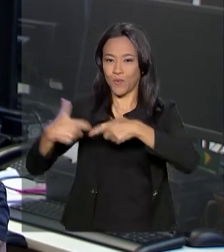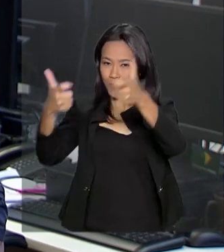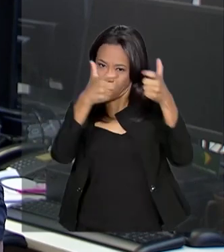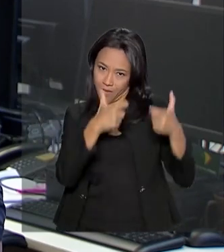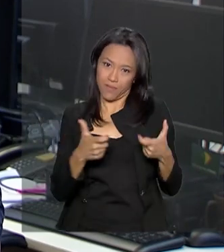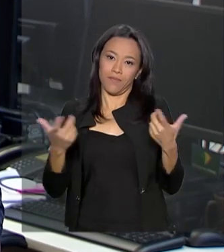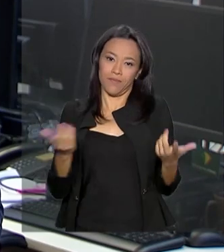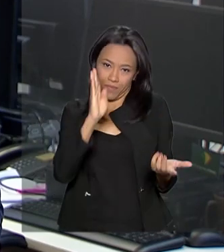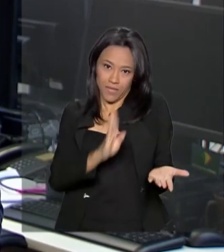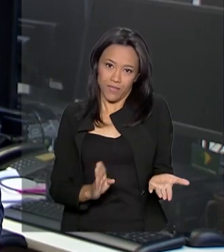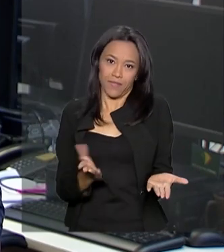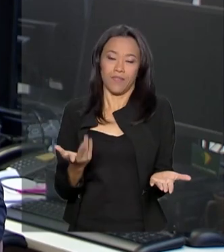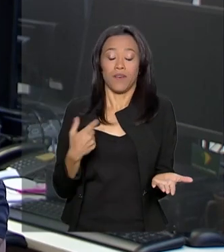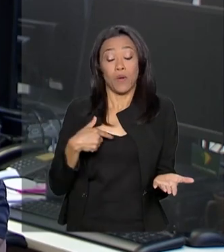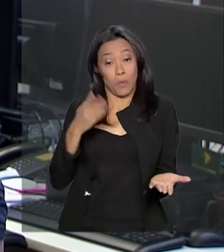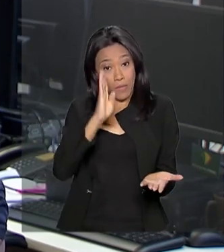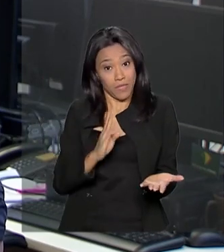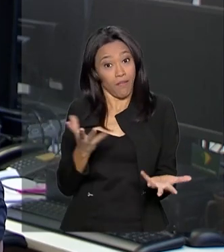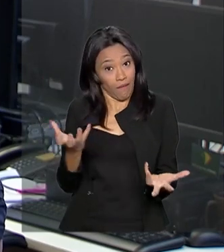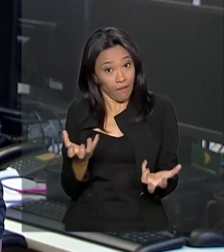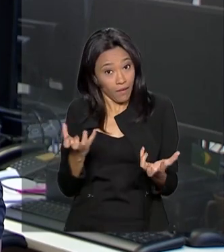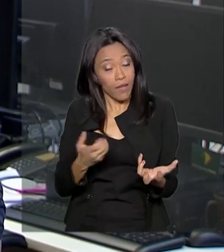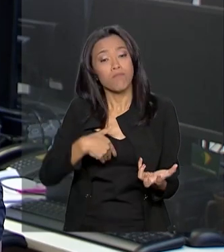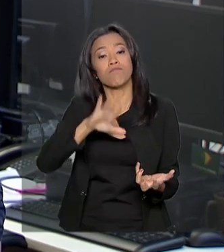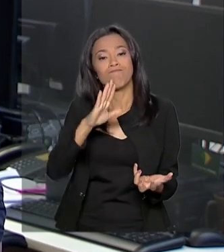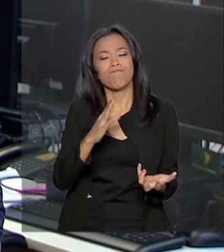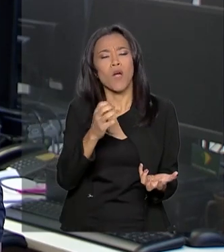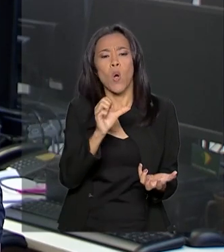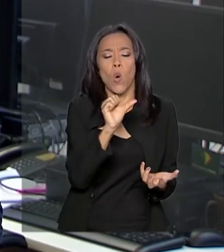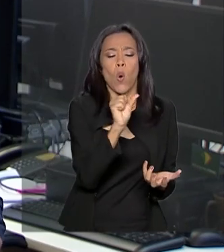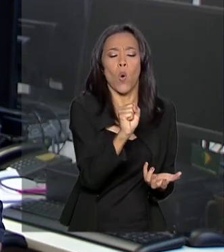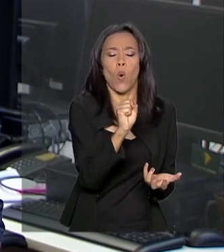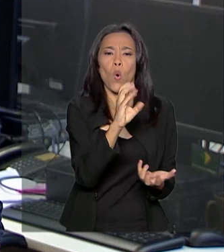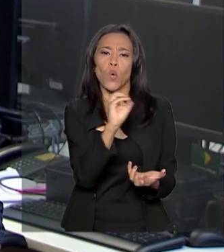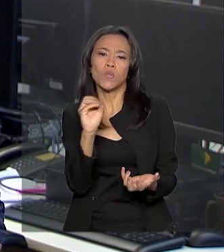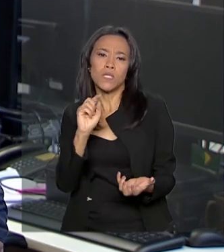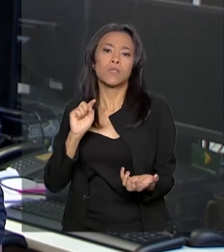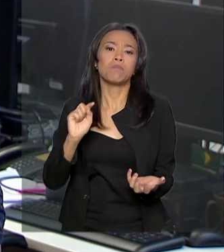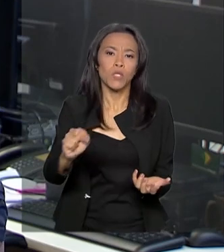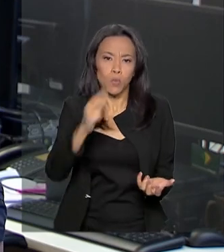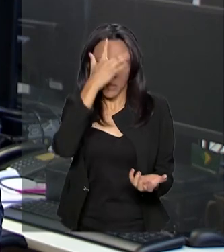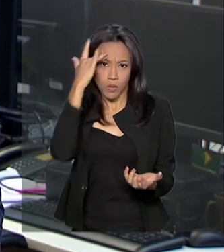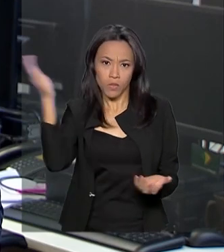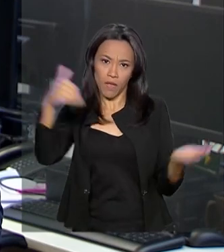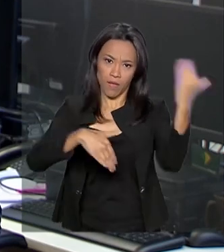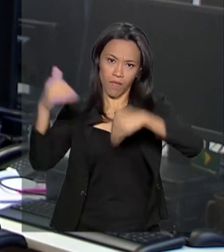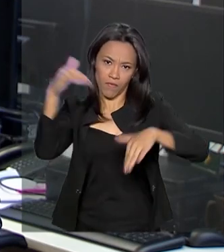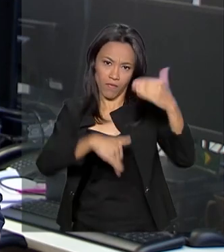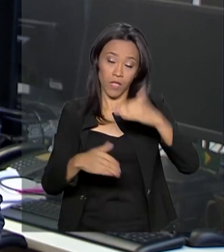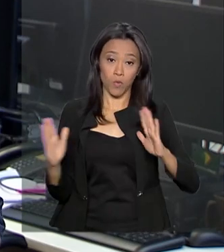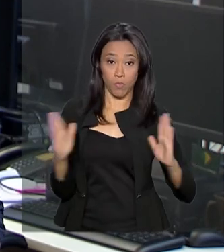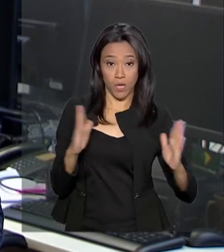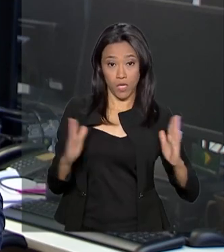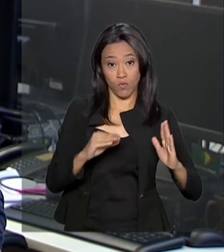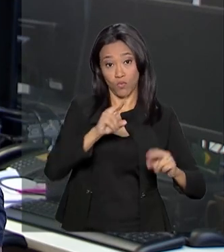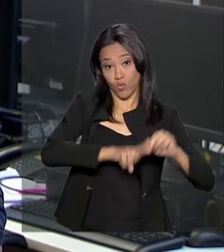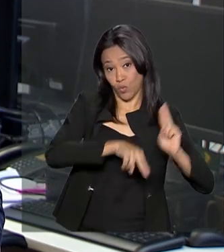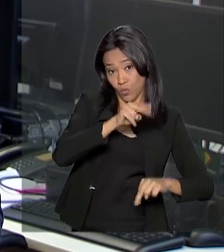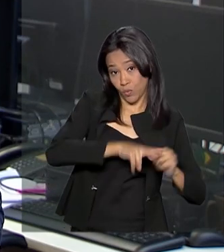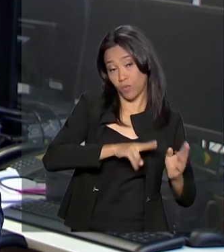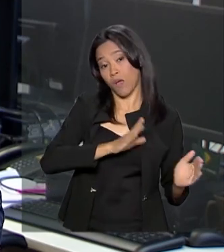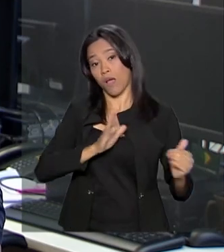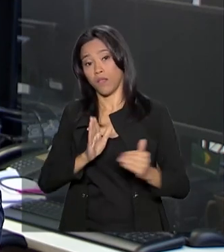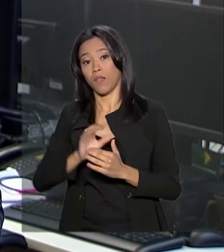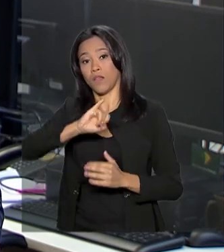tem. O Brasil espera receber cerca de 800 mil turistas internacionais entre os meses de junho e julho.